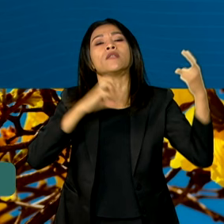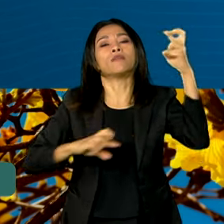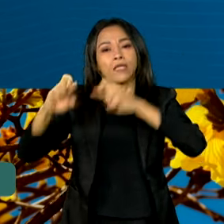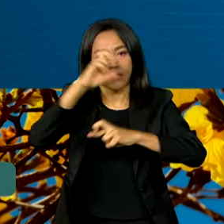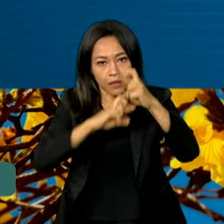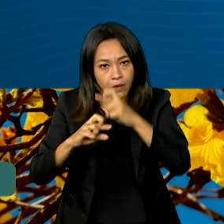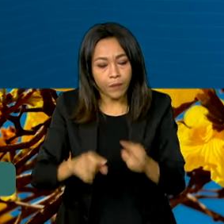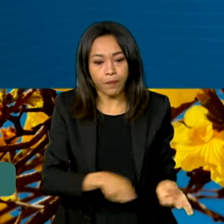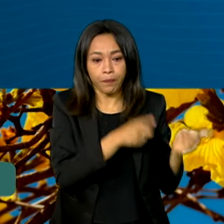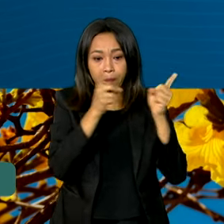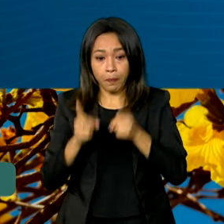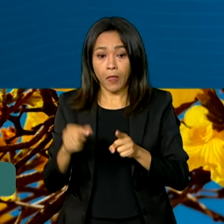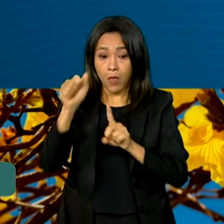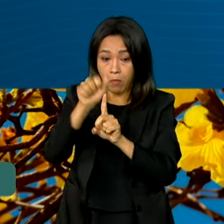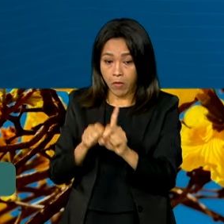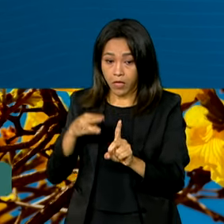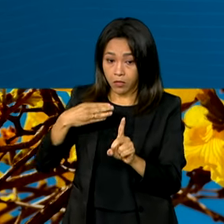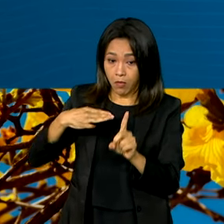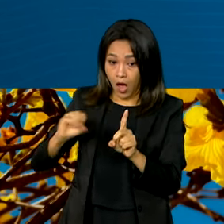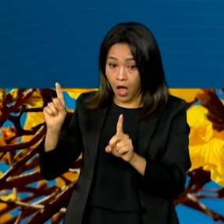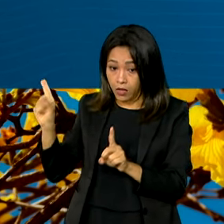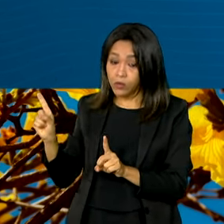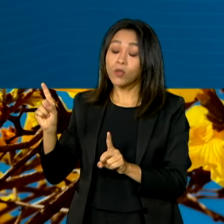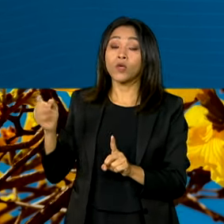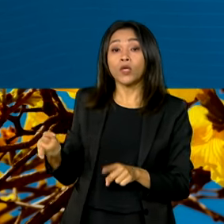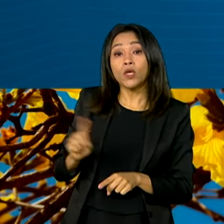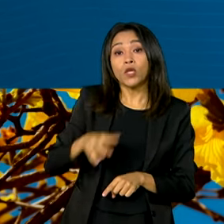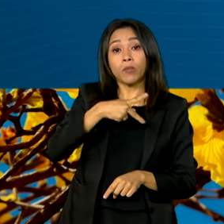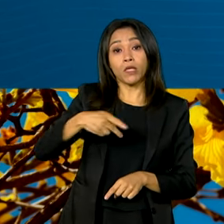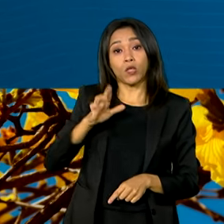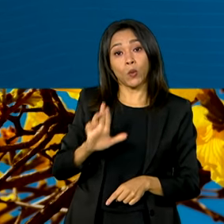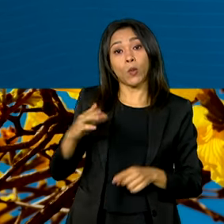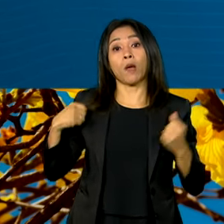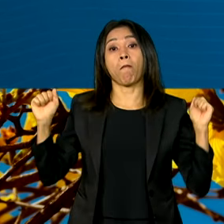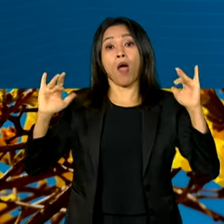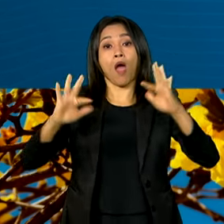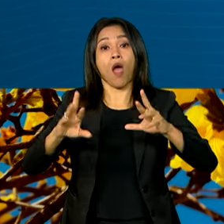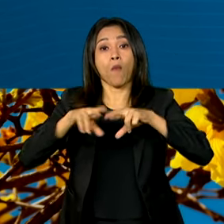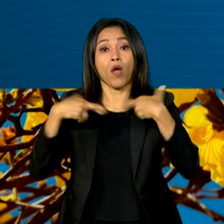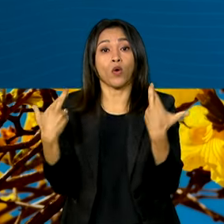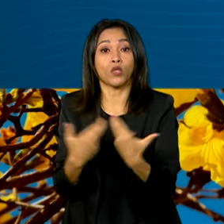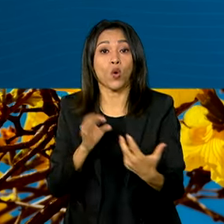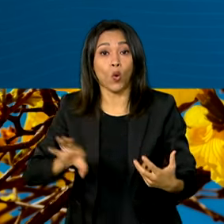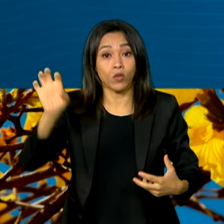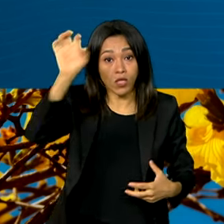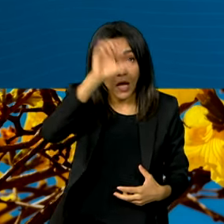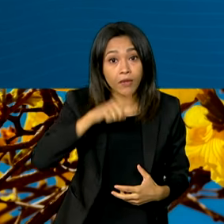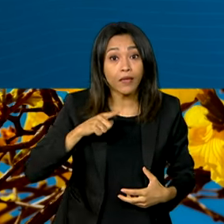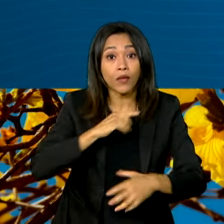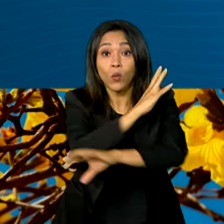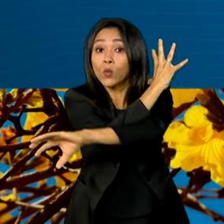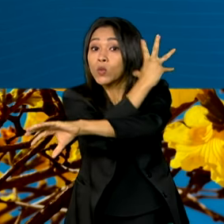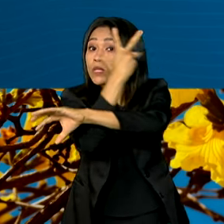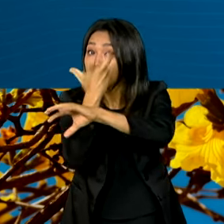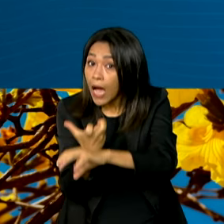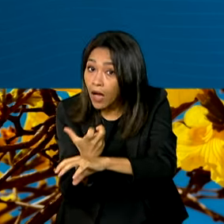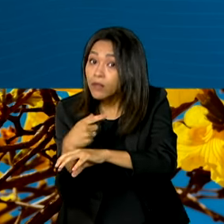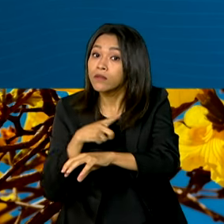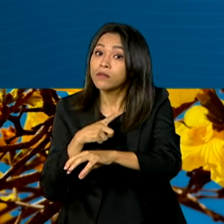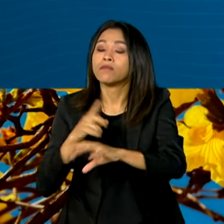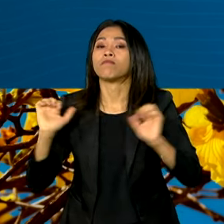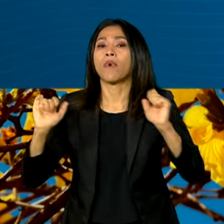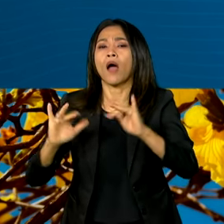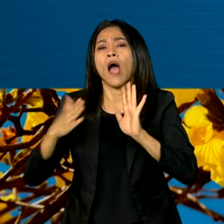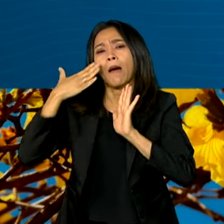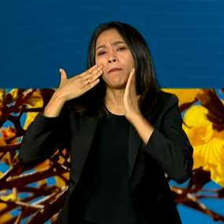Em março, o presidente Lula e ministros participaram de reunião com os estados que têm o Cerrado. Foi apresentado um projeto que